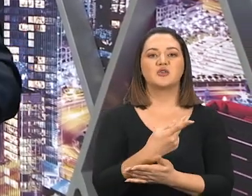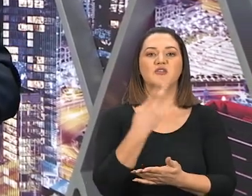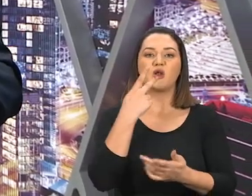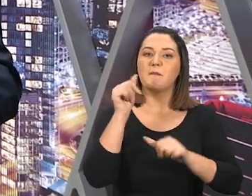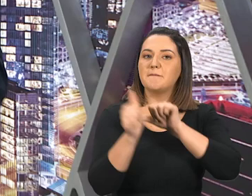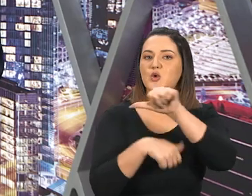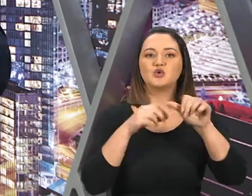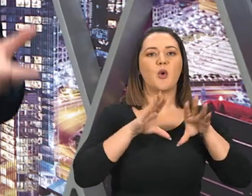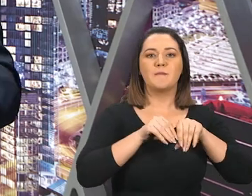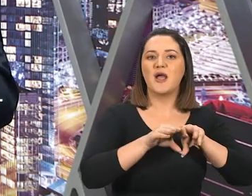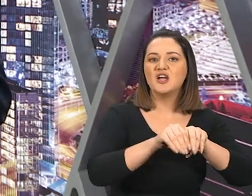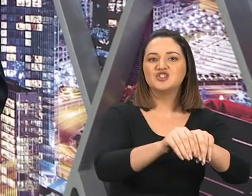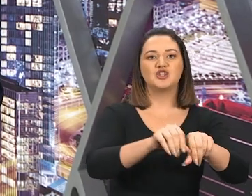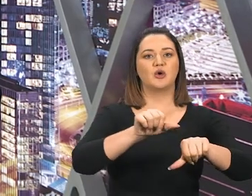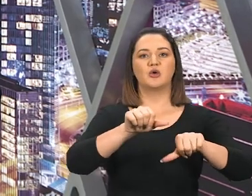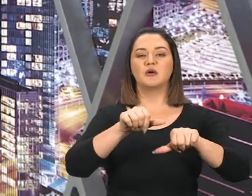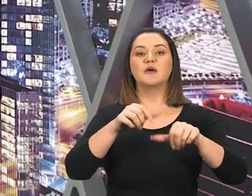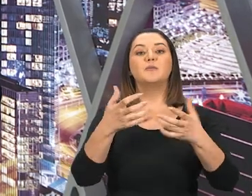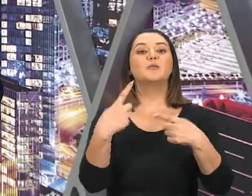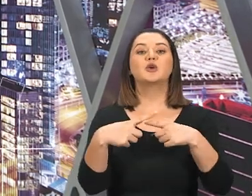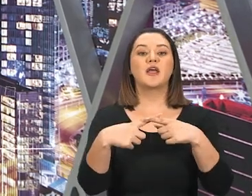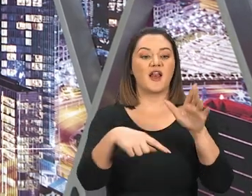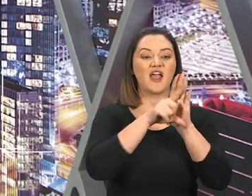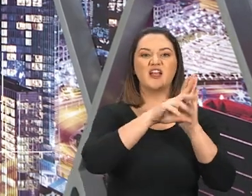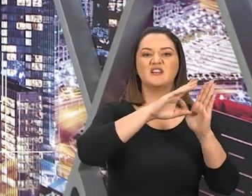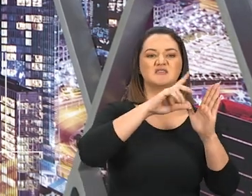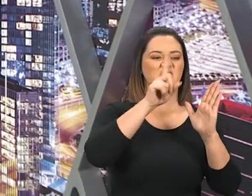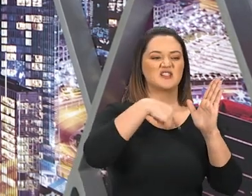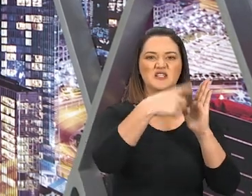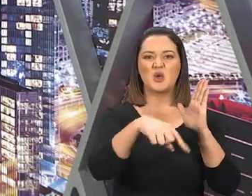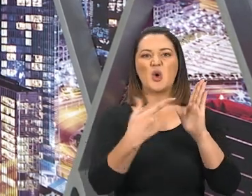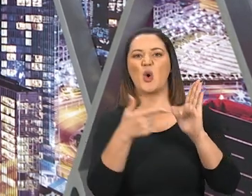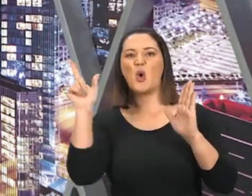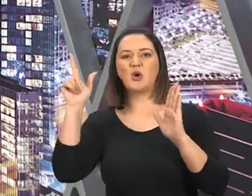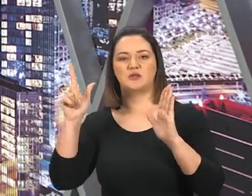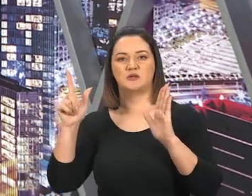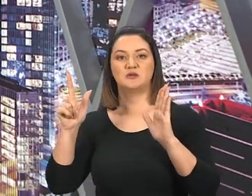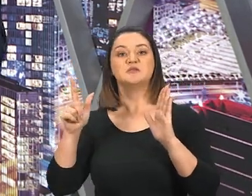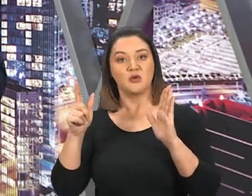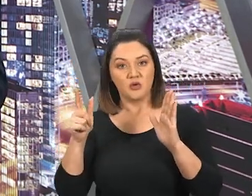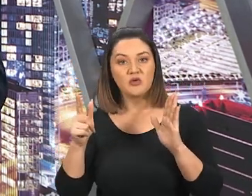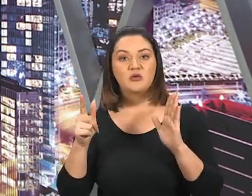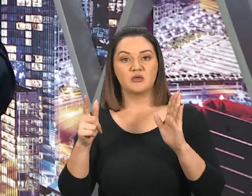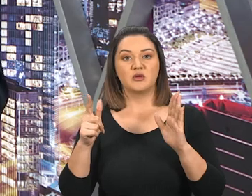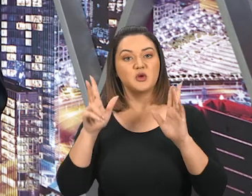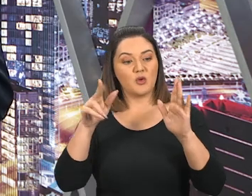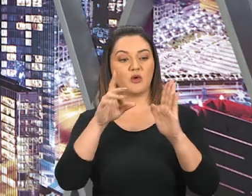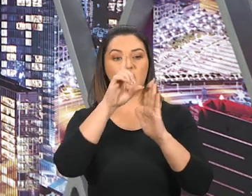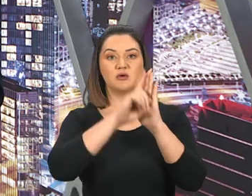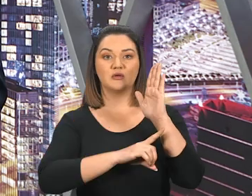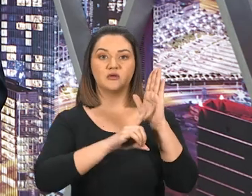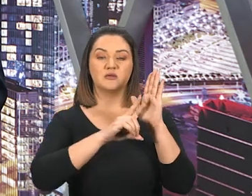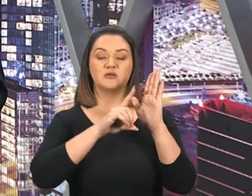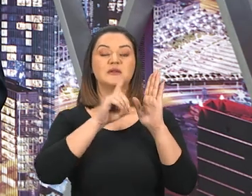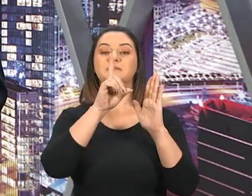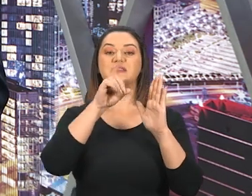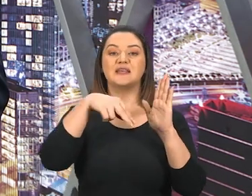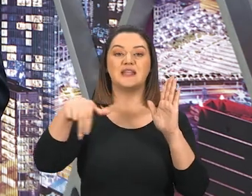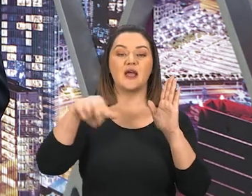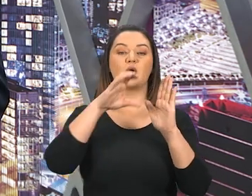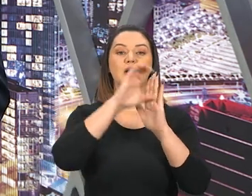princípios bíblicos, Mudou verdades bíblicas, E a mentira prosperou, Como diz Daniel 8, Verso 12,